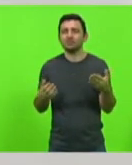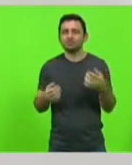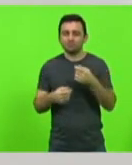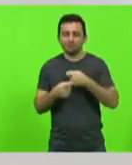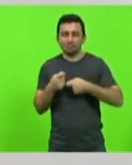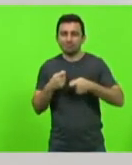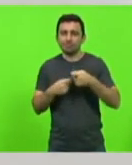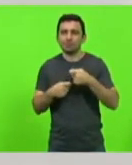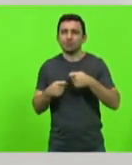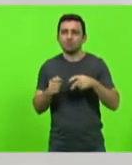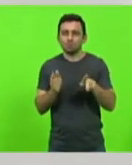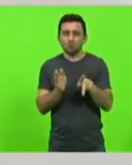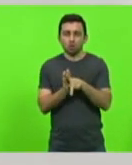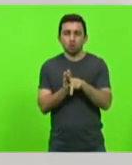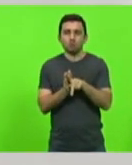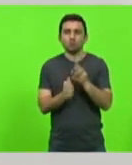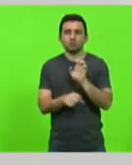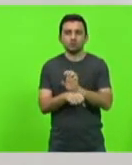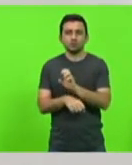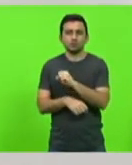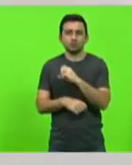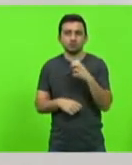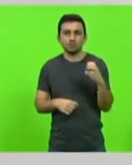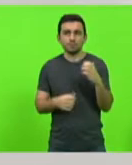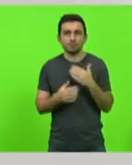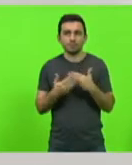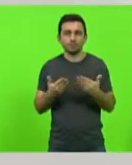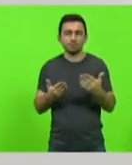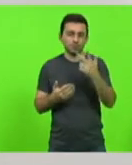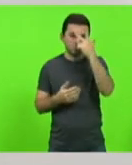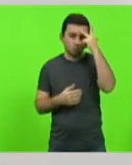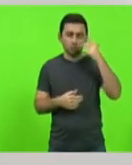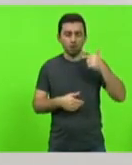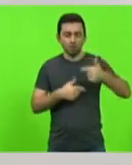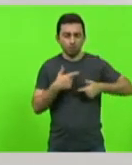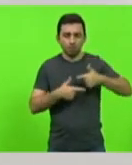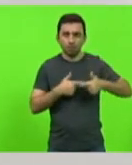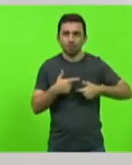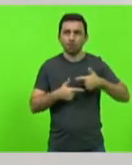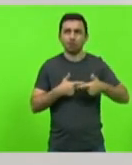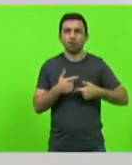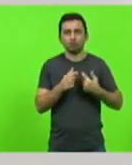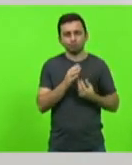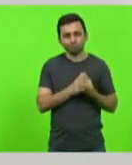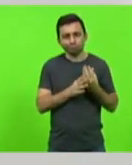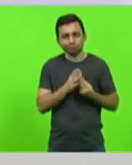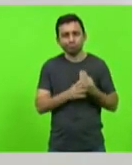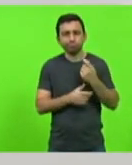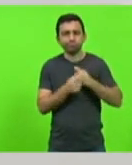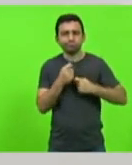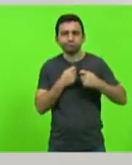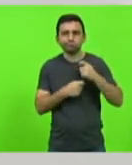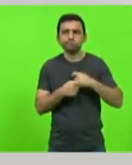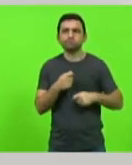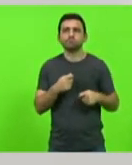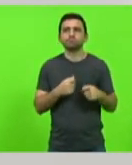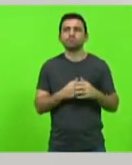causado ao Estado pela perda dessas pessoas que produzem, que geram riquezas, que geram renda.